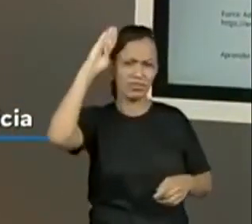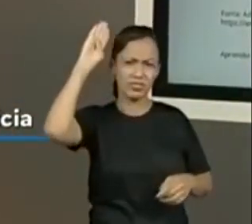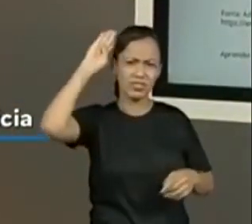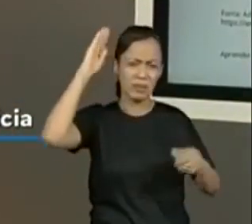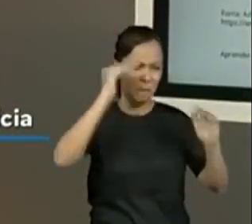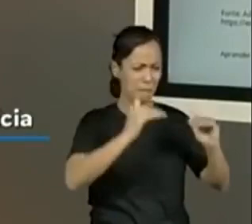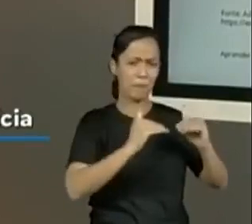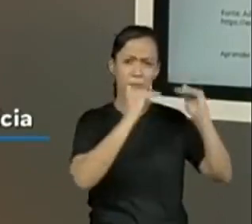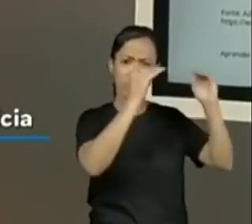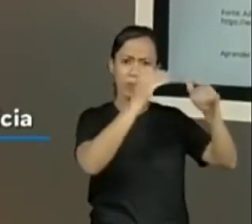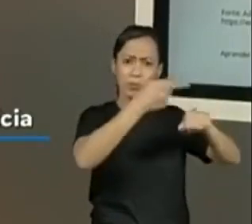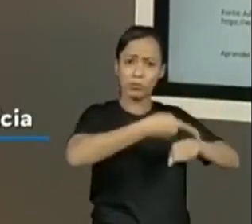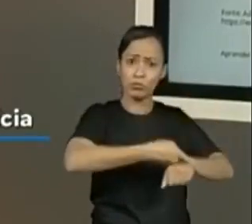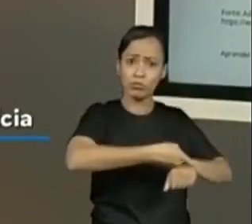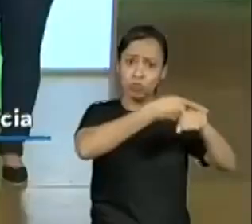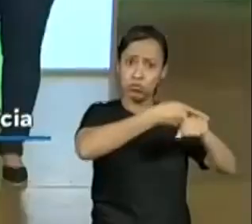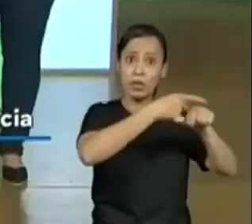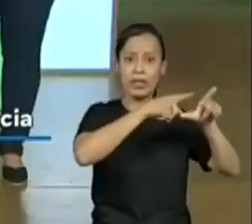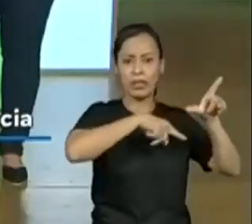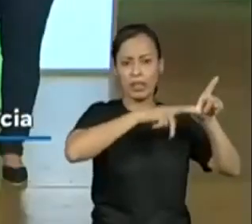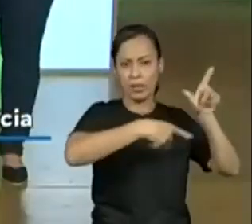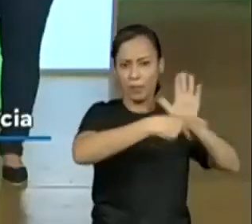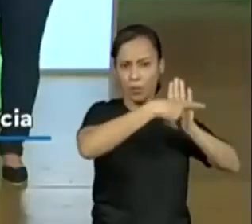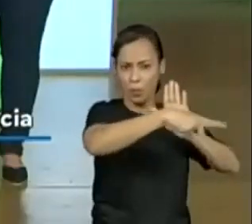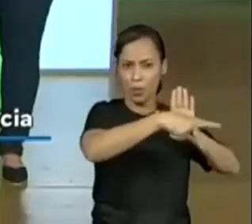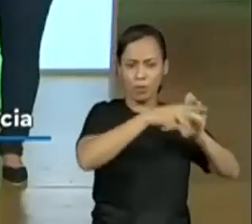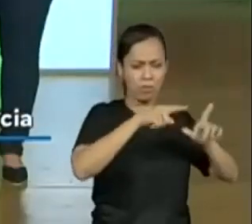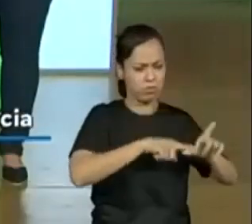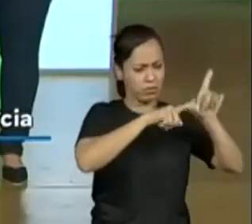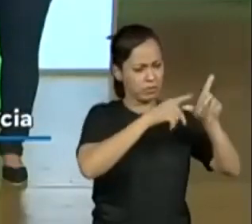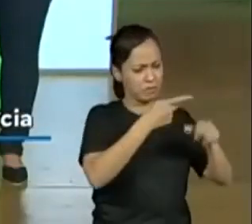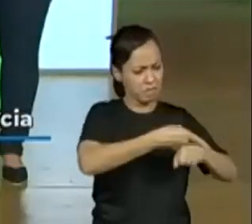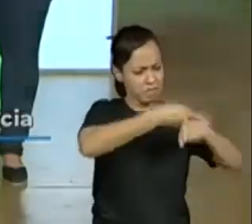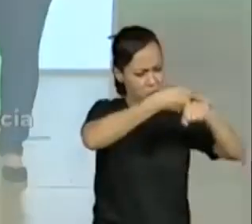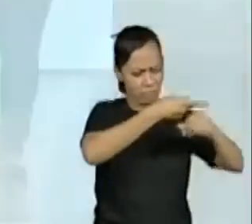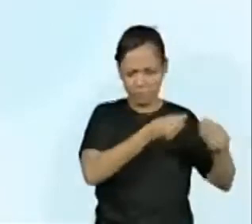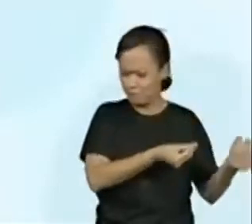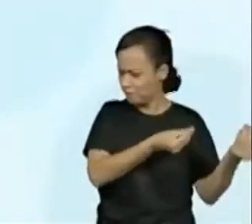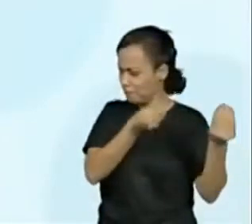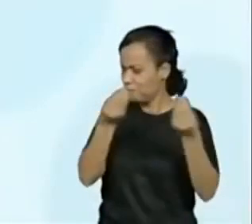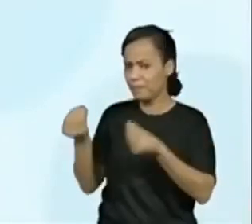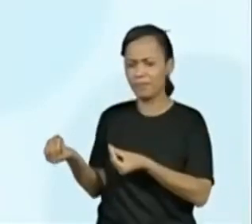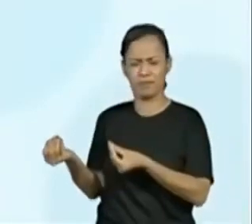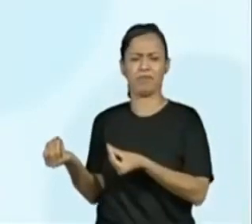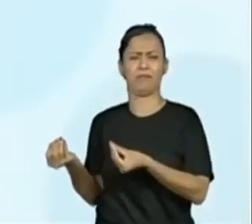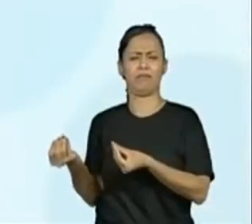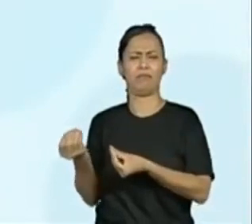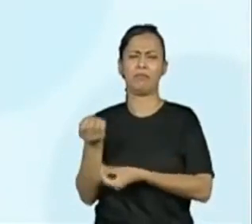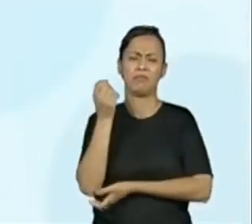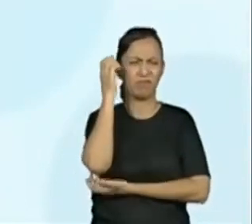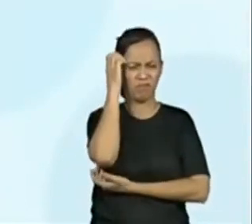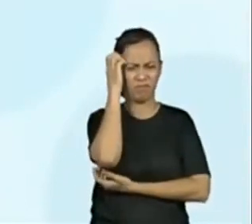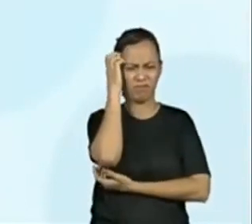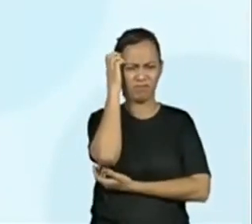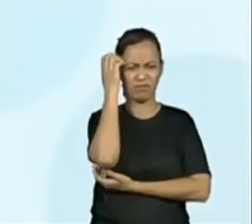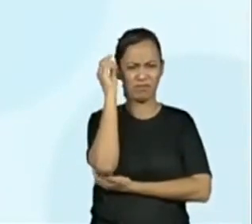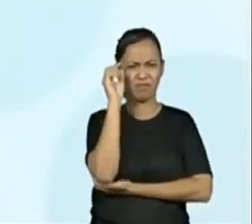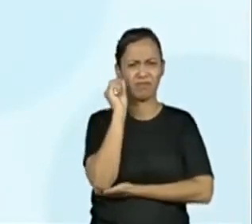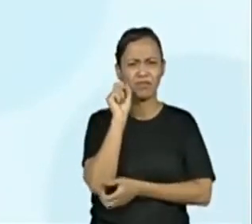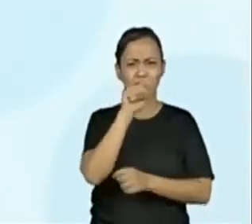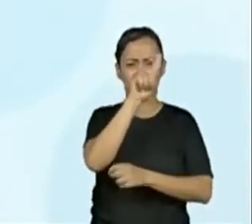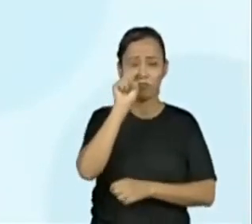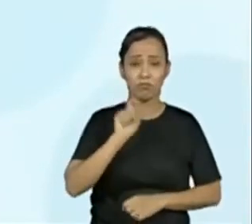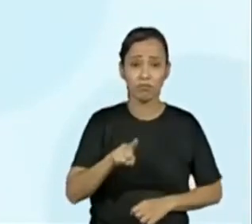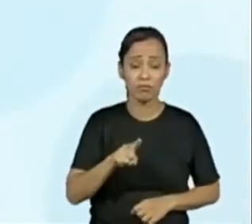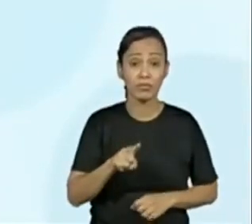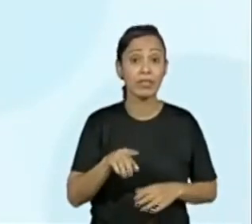instigada quando eu li o Olho da Notícia, o subtítulo. E aí fala que o canal dele, o seu pequeno canal de comunicação na rede